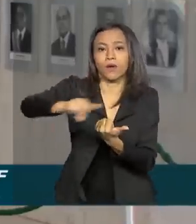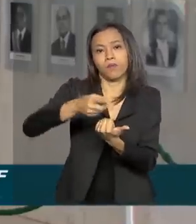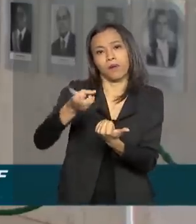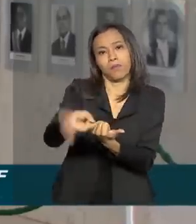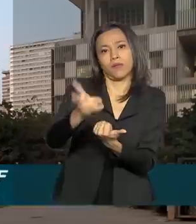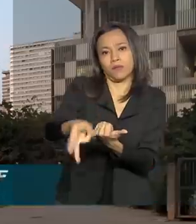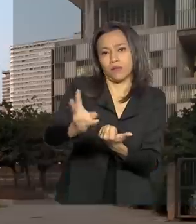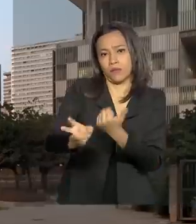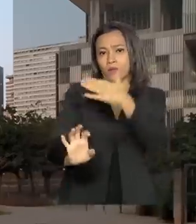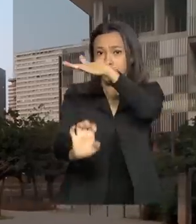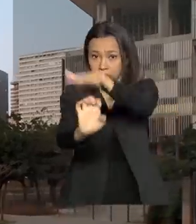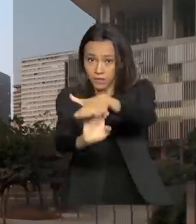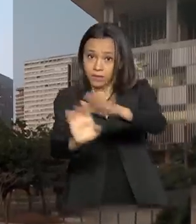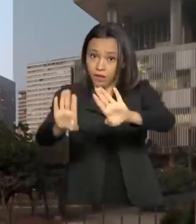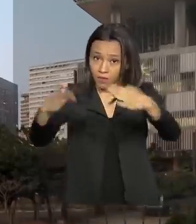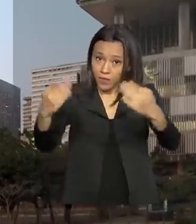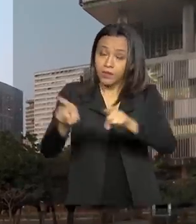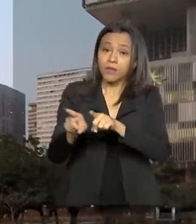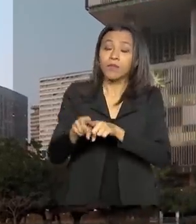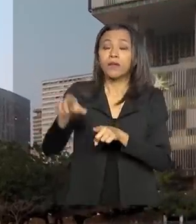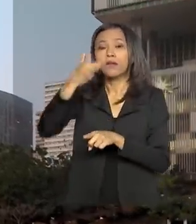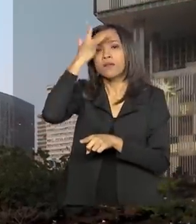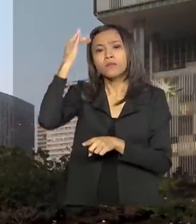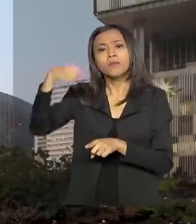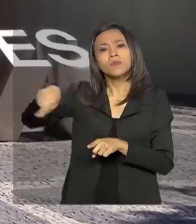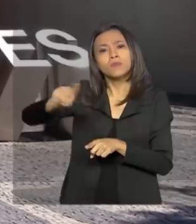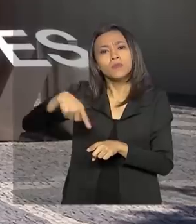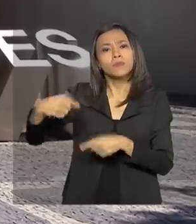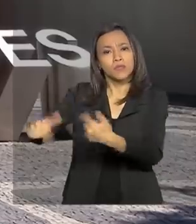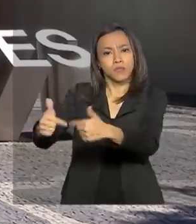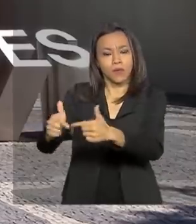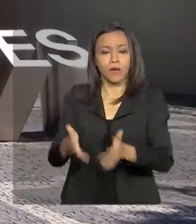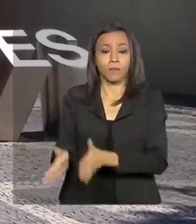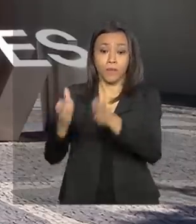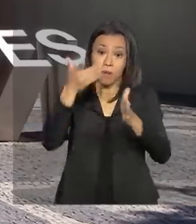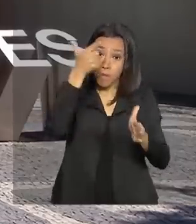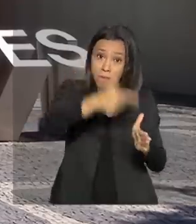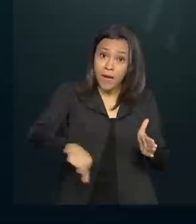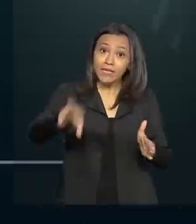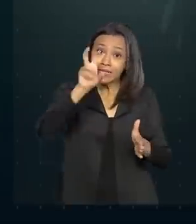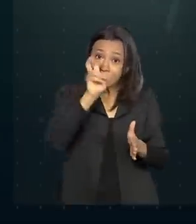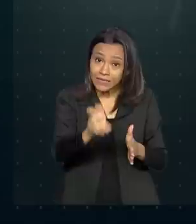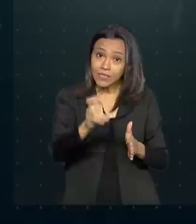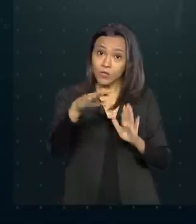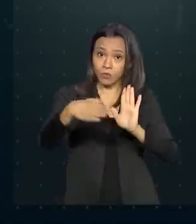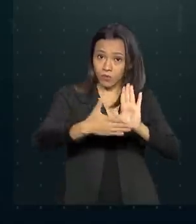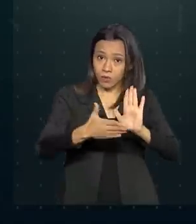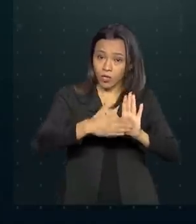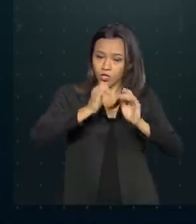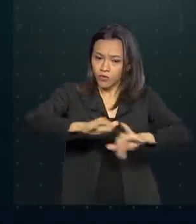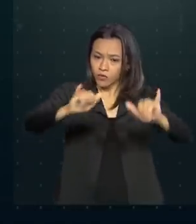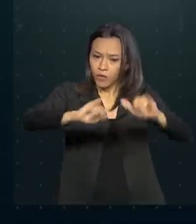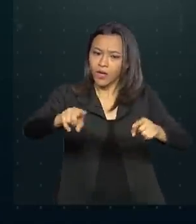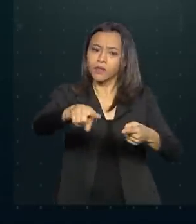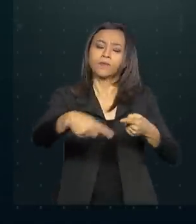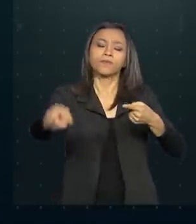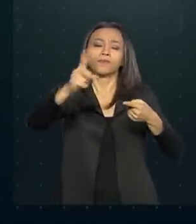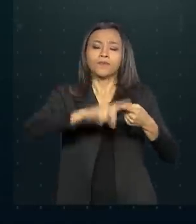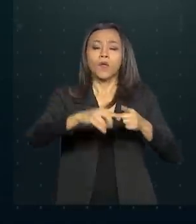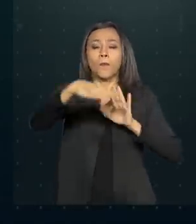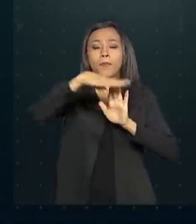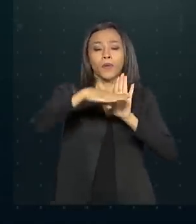trabalhadores. E nesta segunda-feira, o banco anunciou mais cinco medidas. São elas. Programa